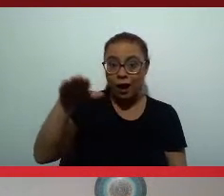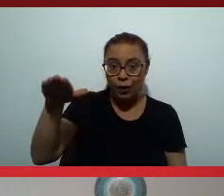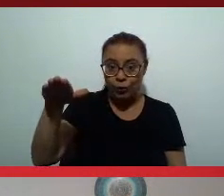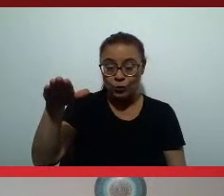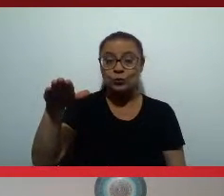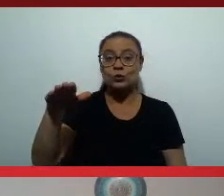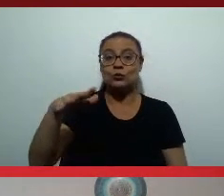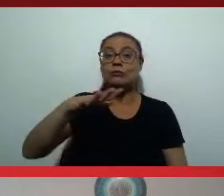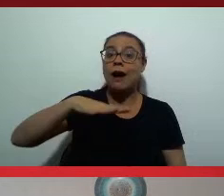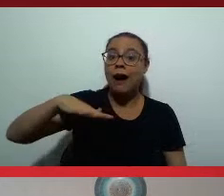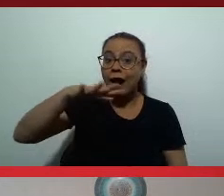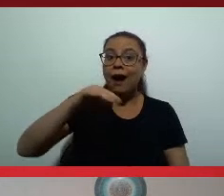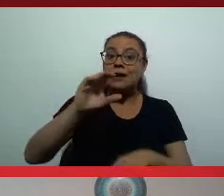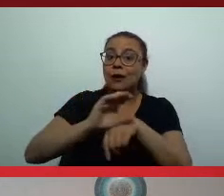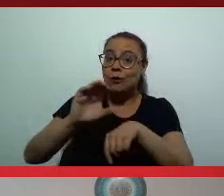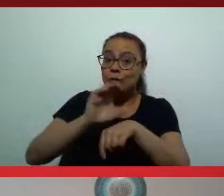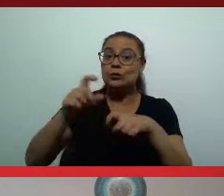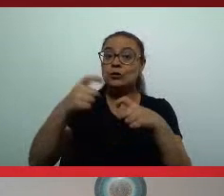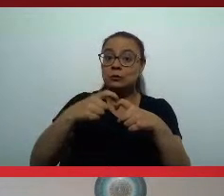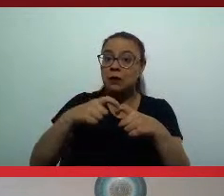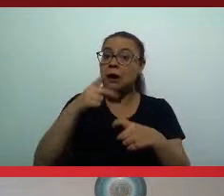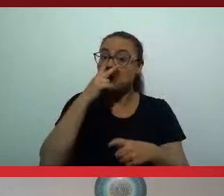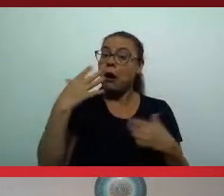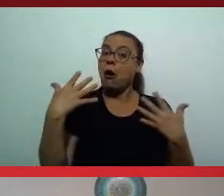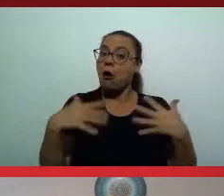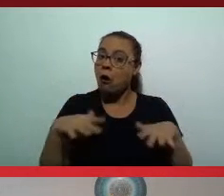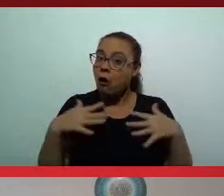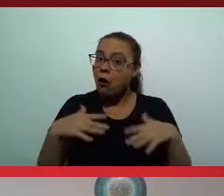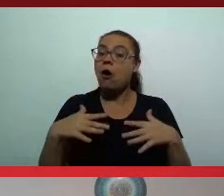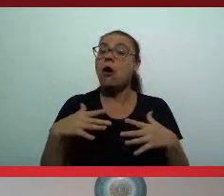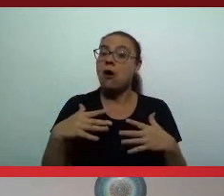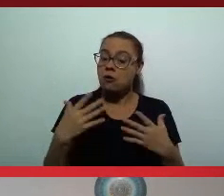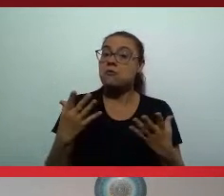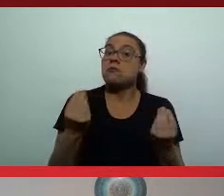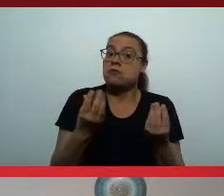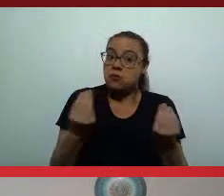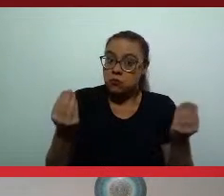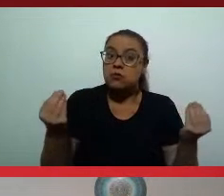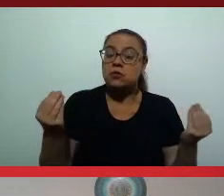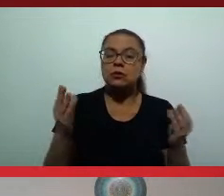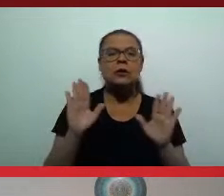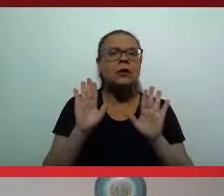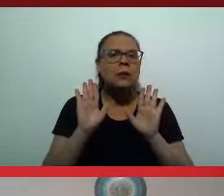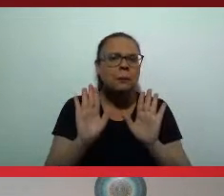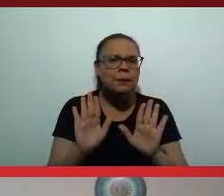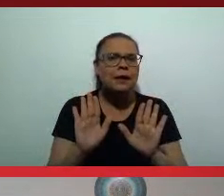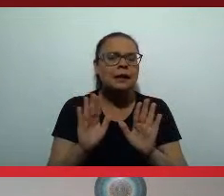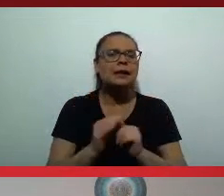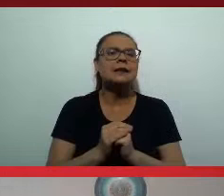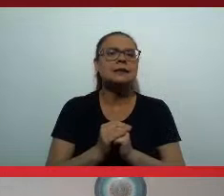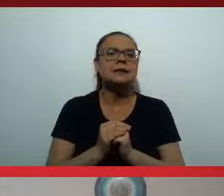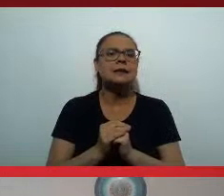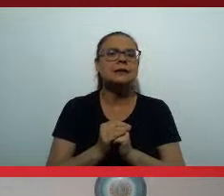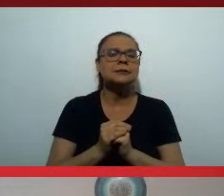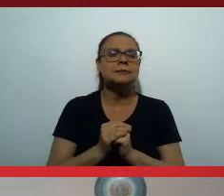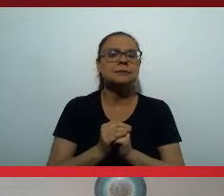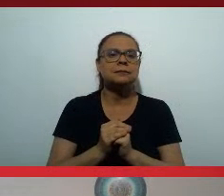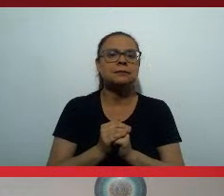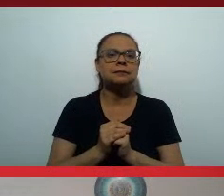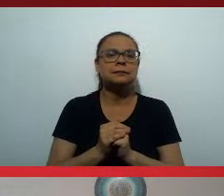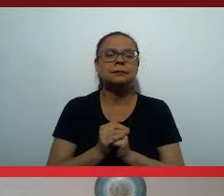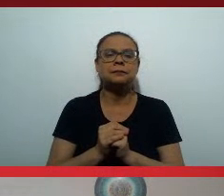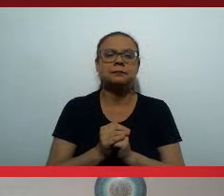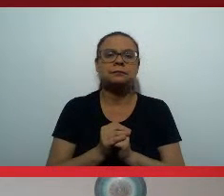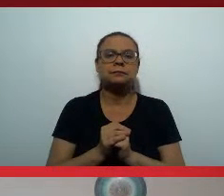45 mil alunos em cursos de medicina por ano pode parecer um número grande para quem está analisando no primeiro momento. Só